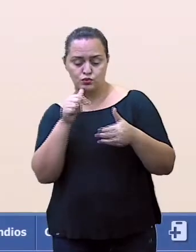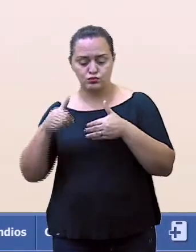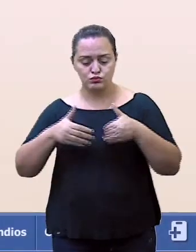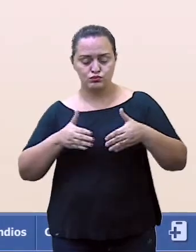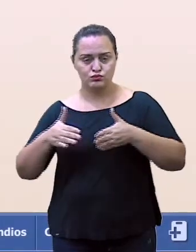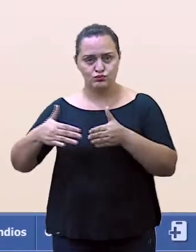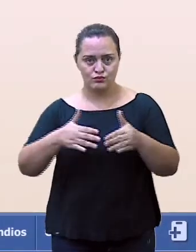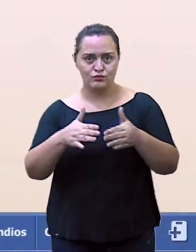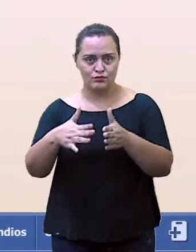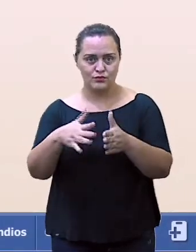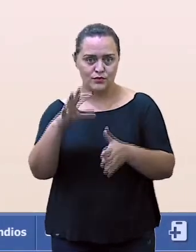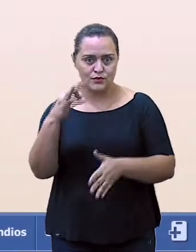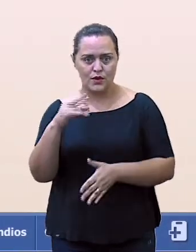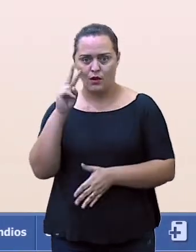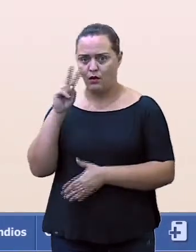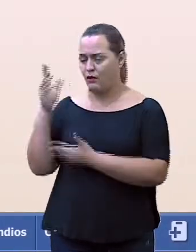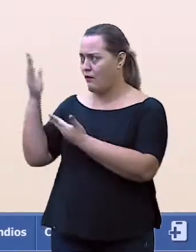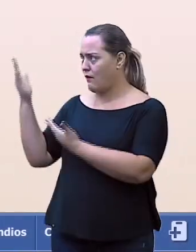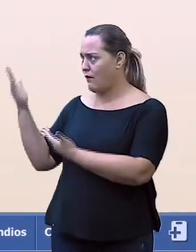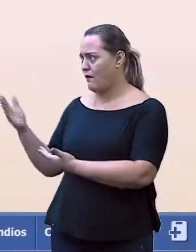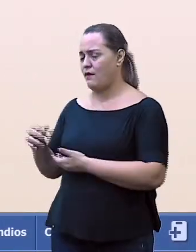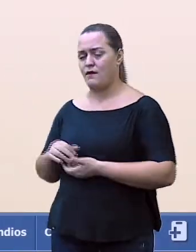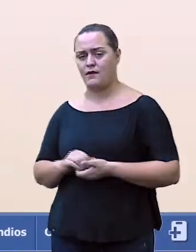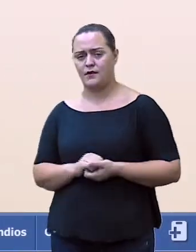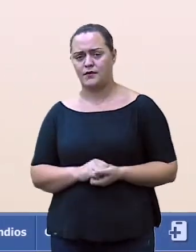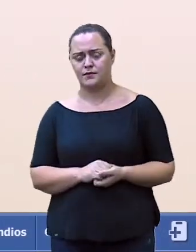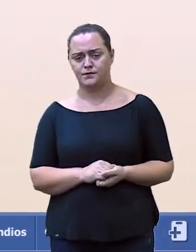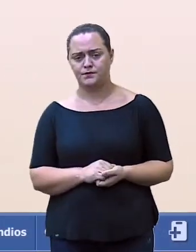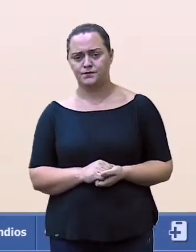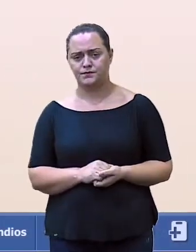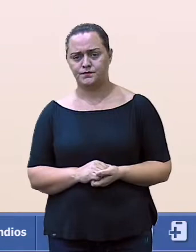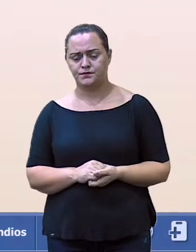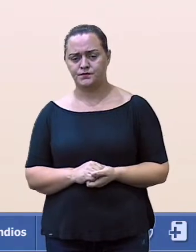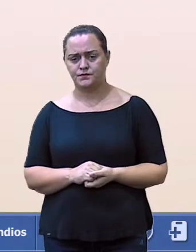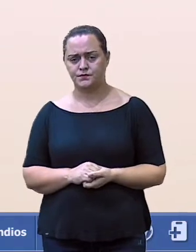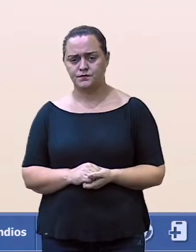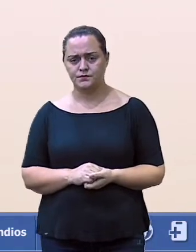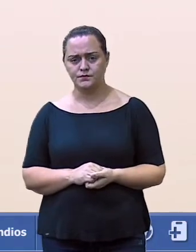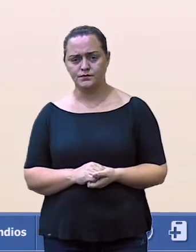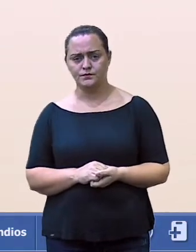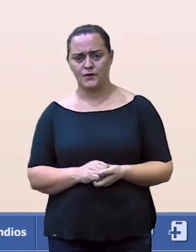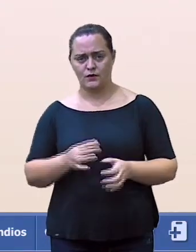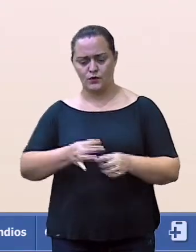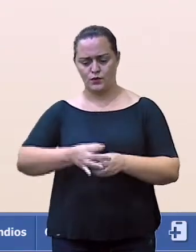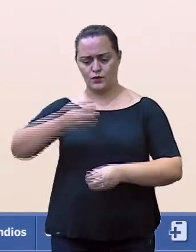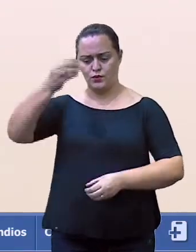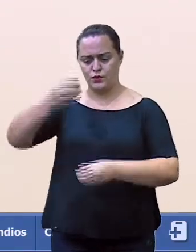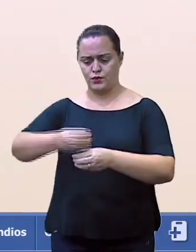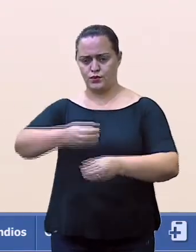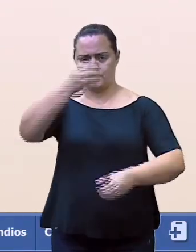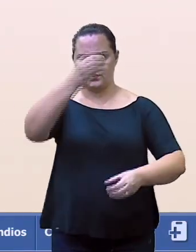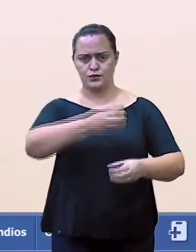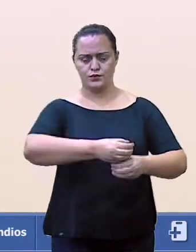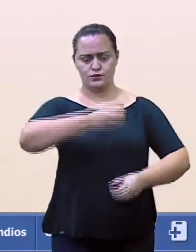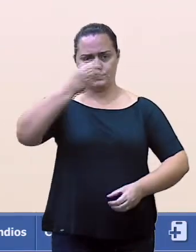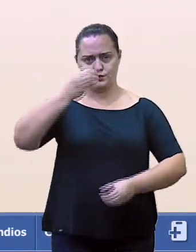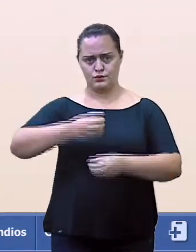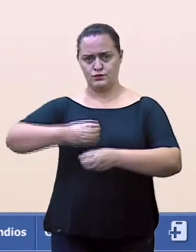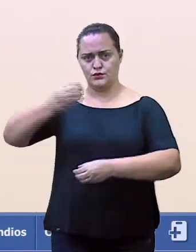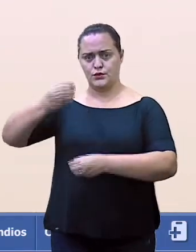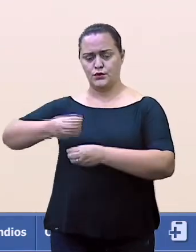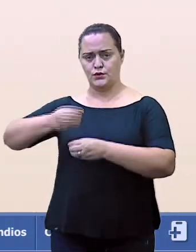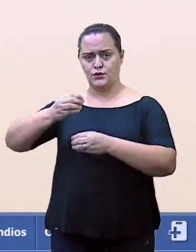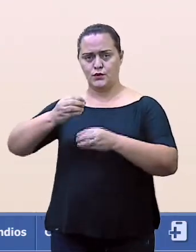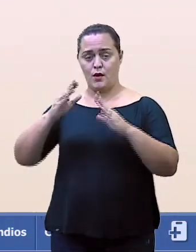ela é feita com estaca, pois essa habitação fica sobre água, exatamente.